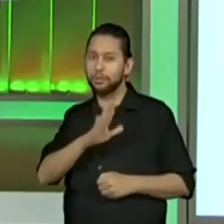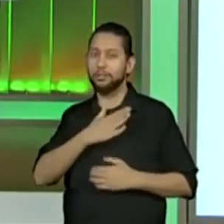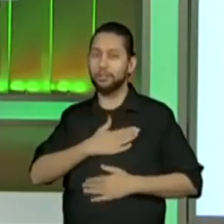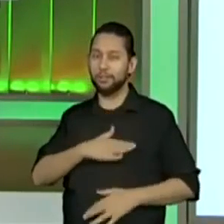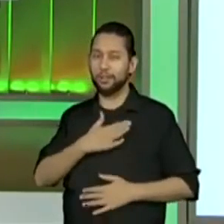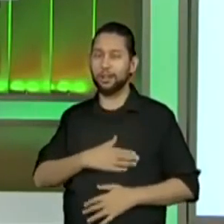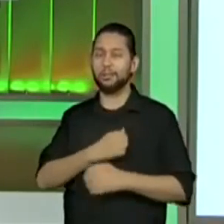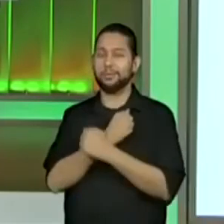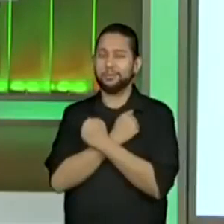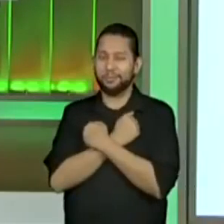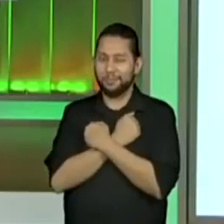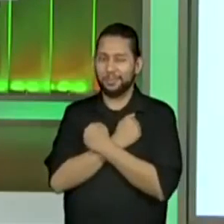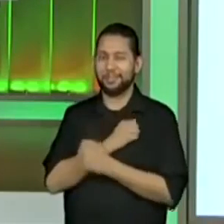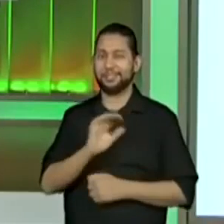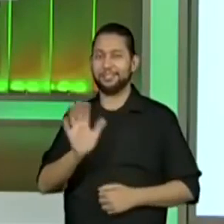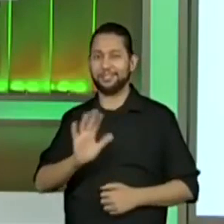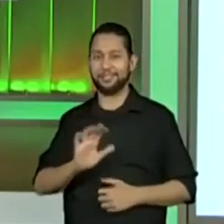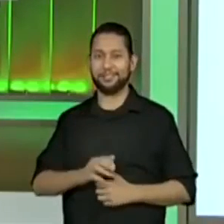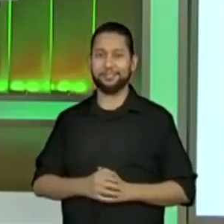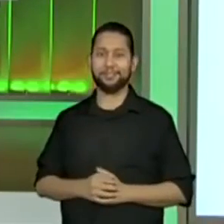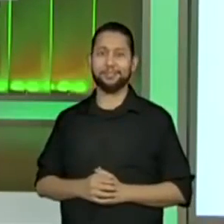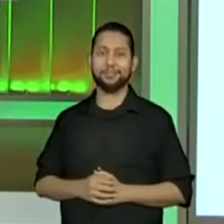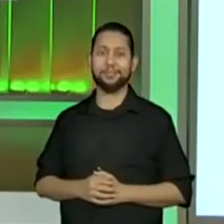grande abraço. Tchau, tchau.